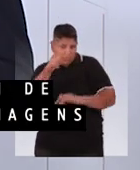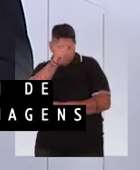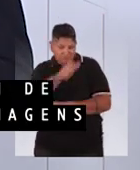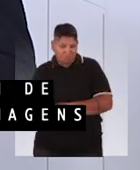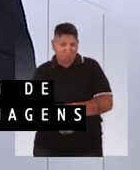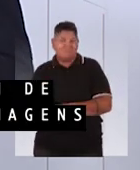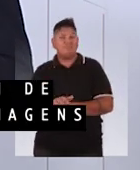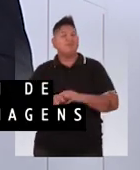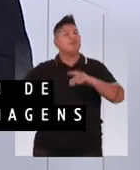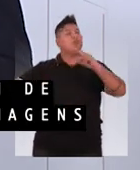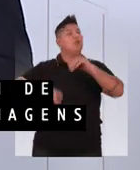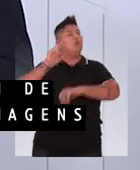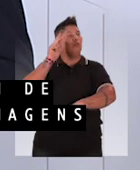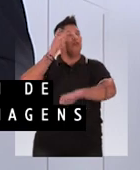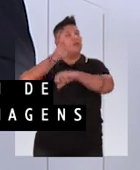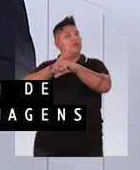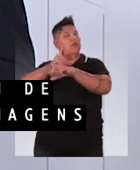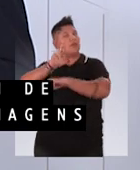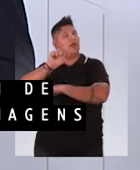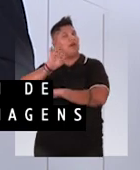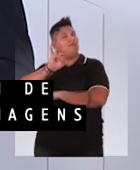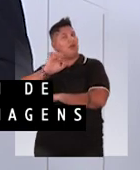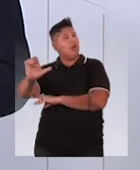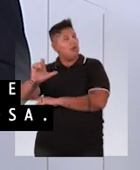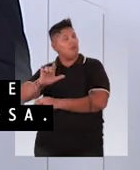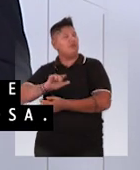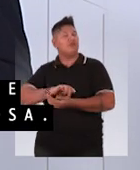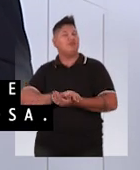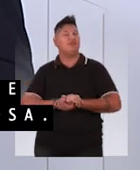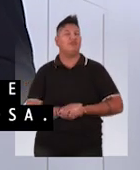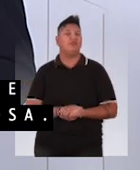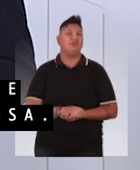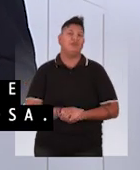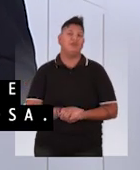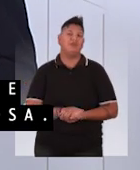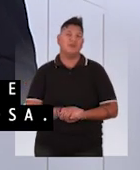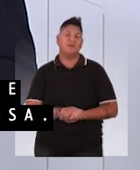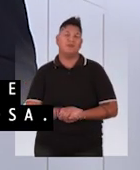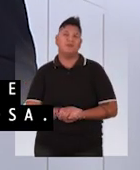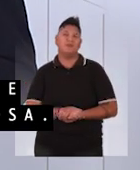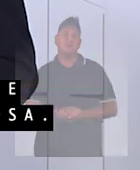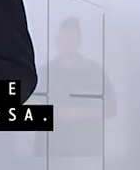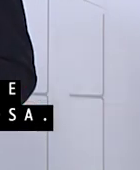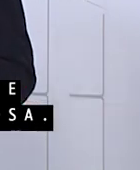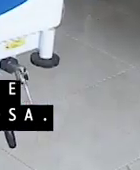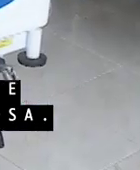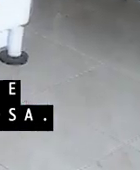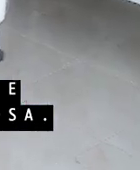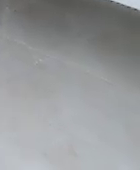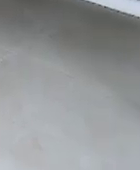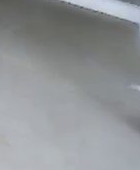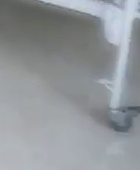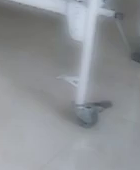Entenda na reportagem de Berenice Leite, com imagens de Rafael Estevam e produção de Tânia Rosa.